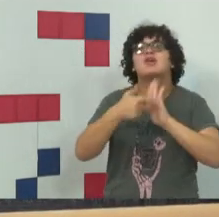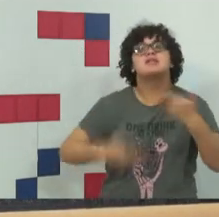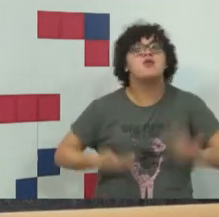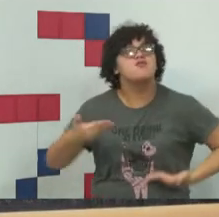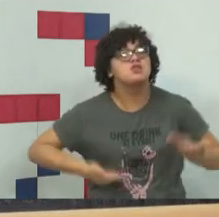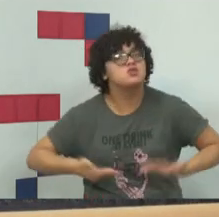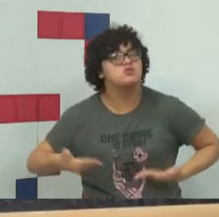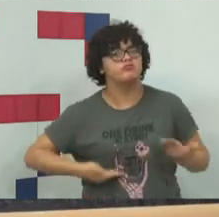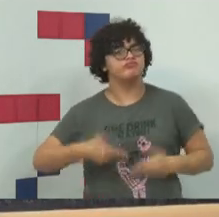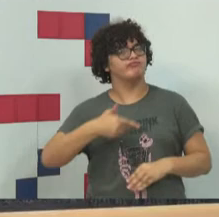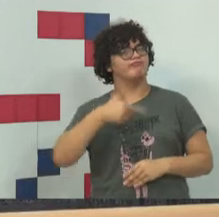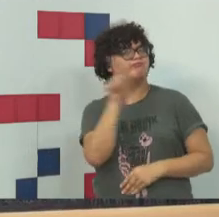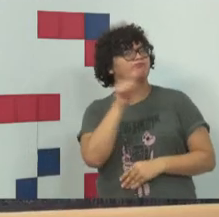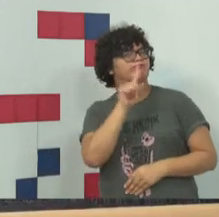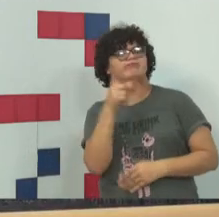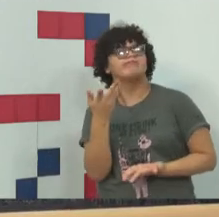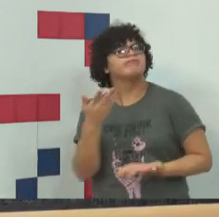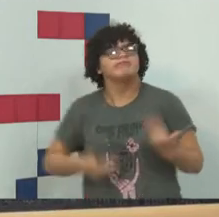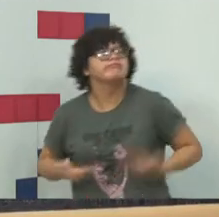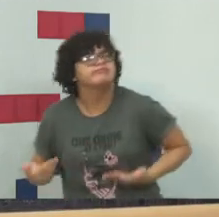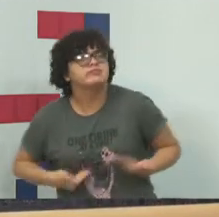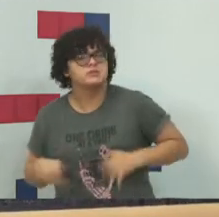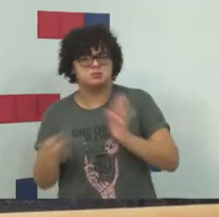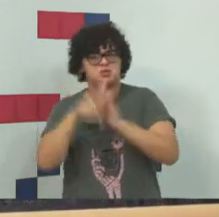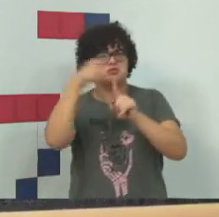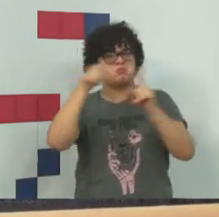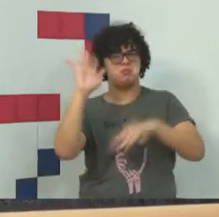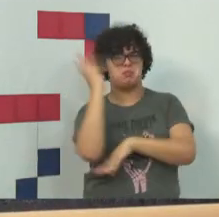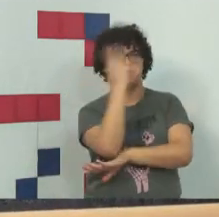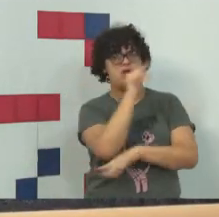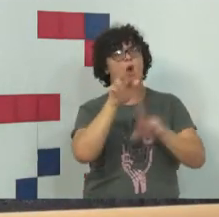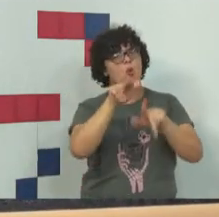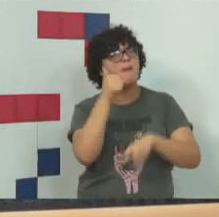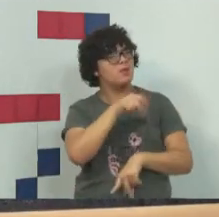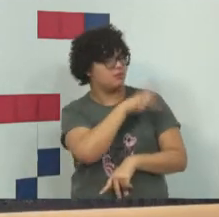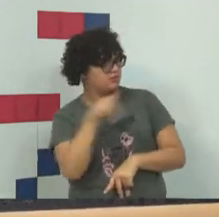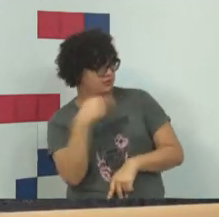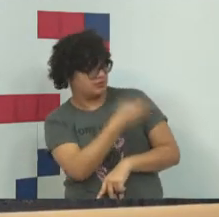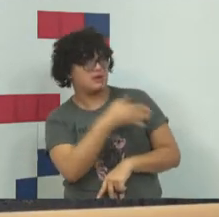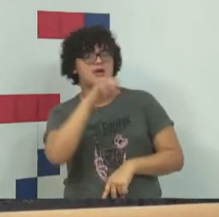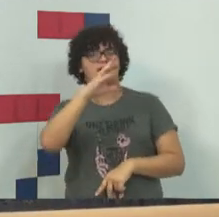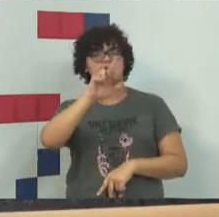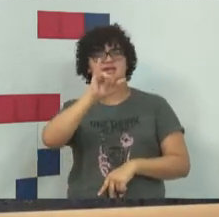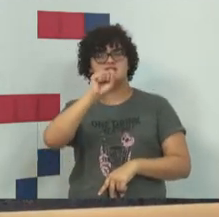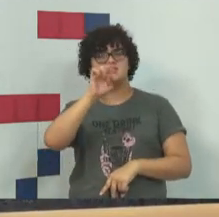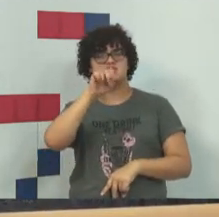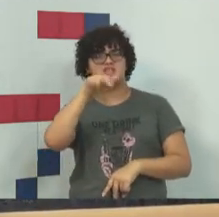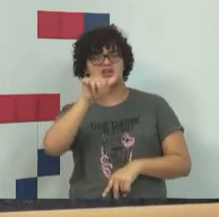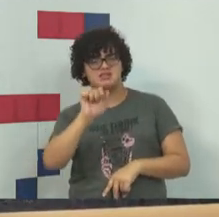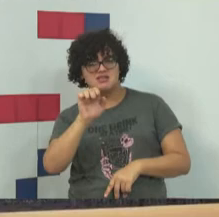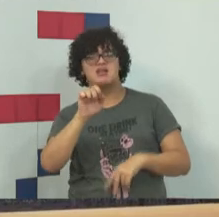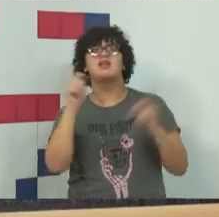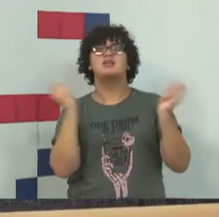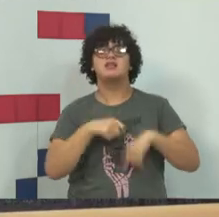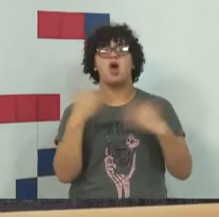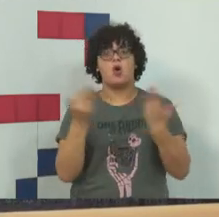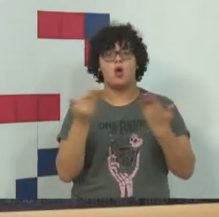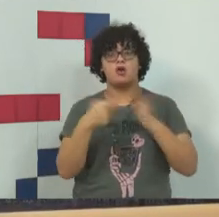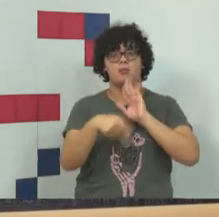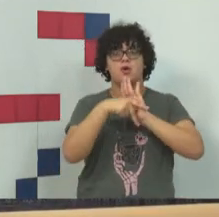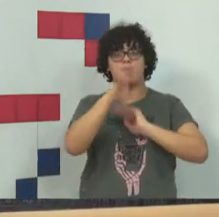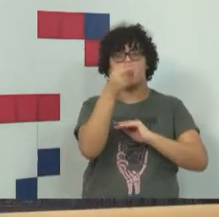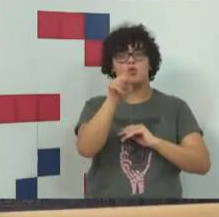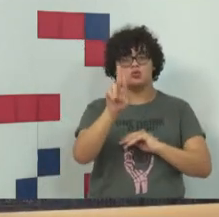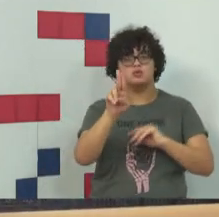Não se fala mais em internet como sendo um meio ambiente, como a professora Cristiane Pegorari defende. Hoje em dia a ONU já se manifestou, a